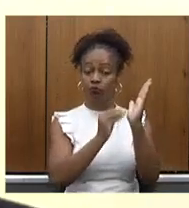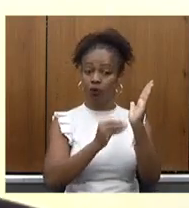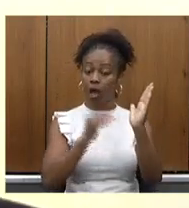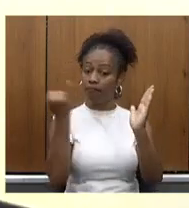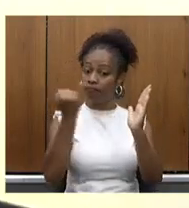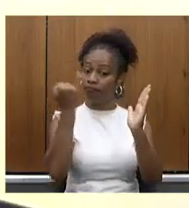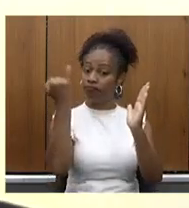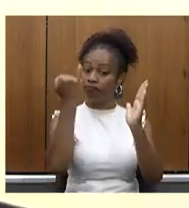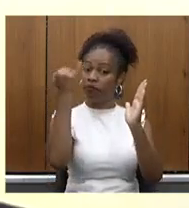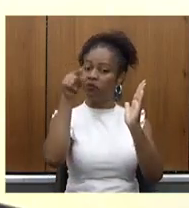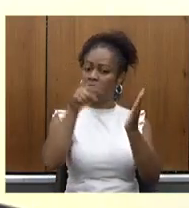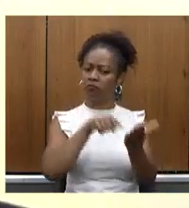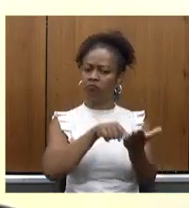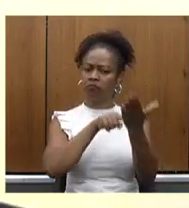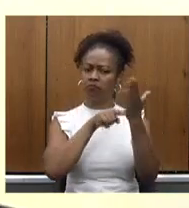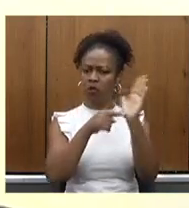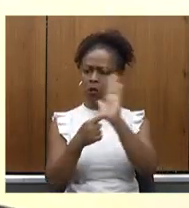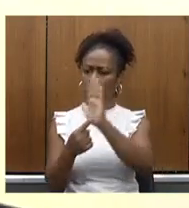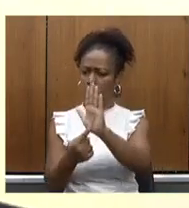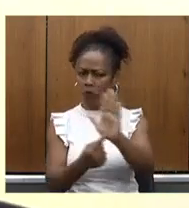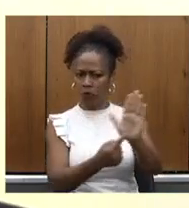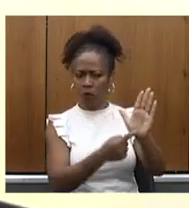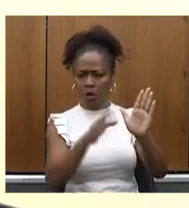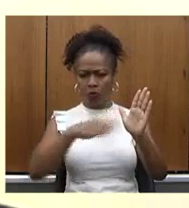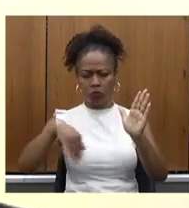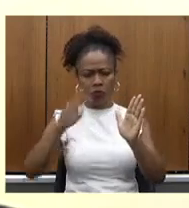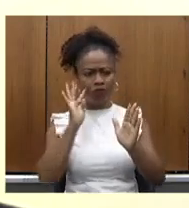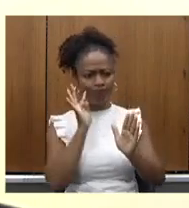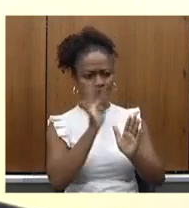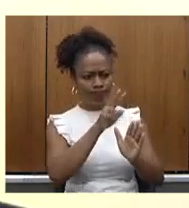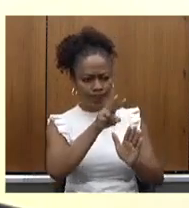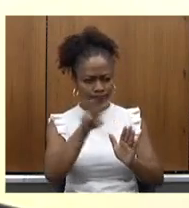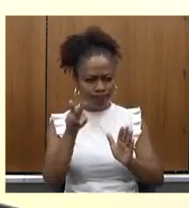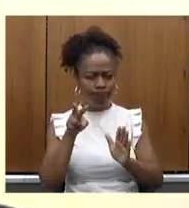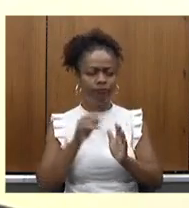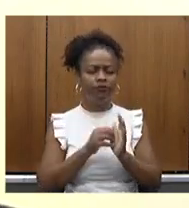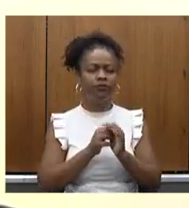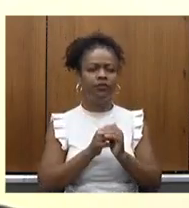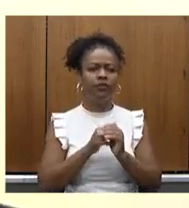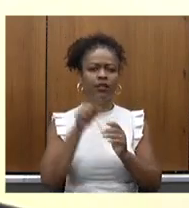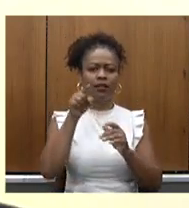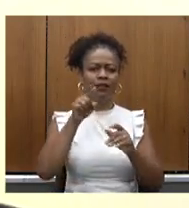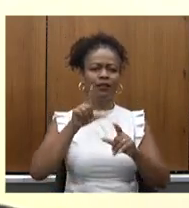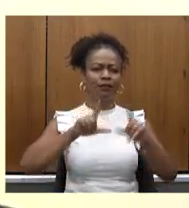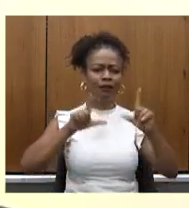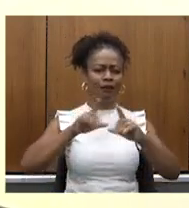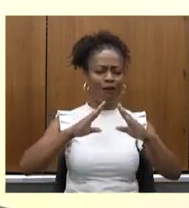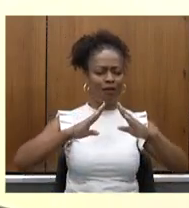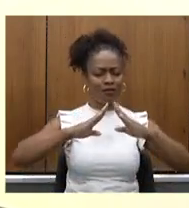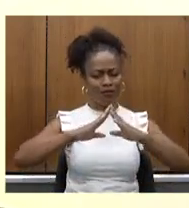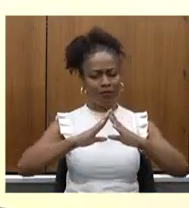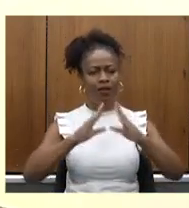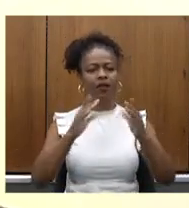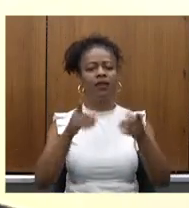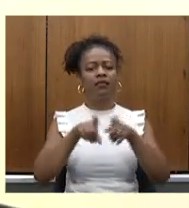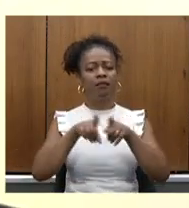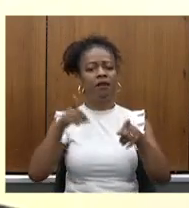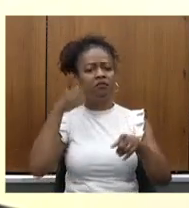relevantes que o senhor trouxe para todos nós, para todos que nos acompanham pela TV Assembleia, para os deputados e pelas deputadas